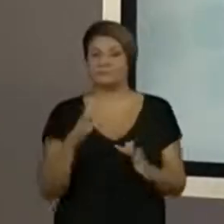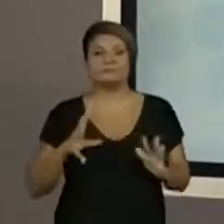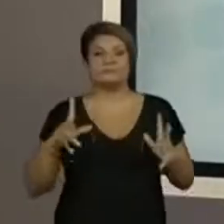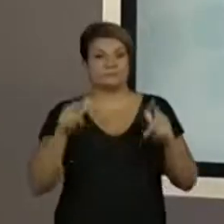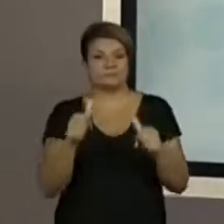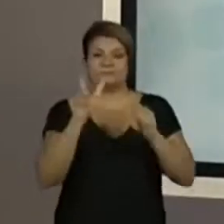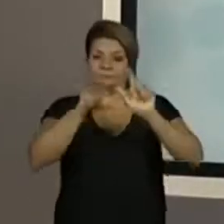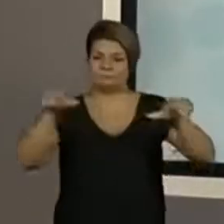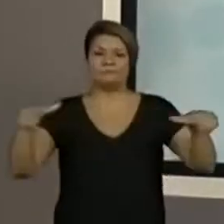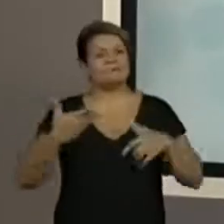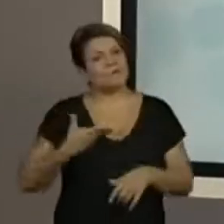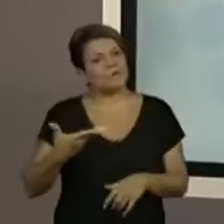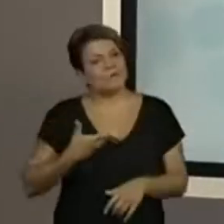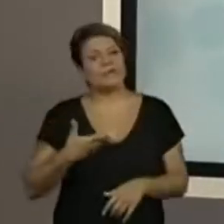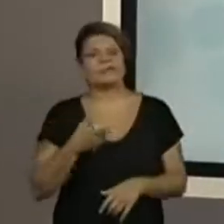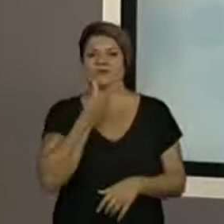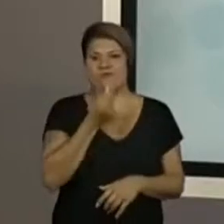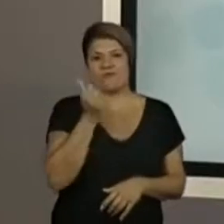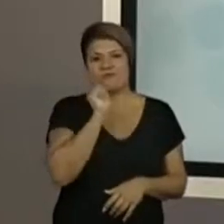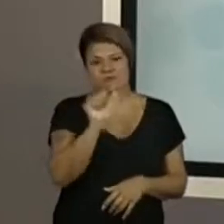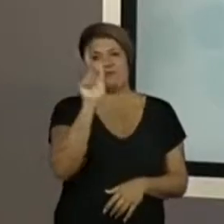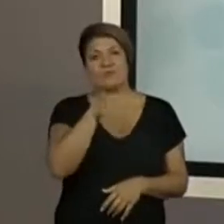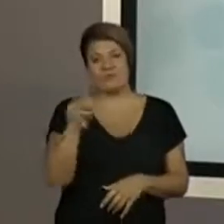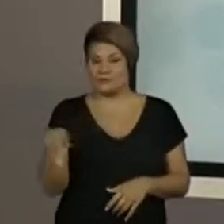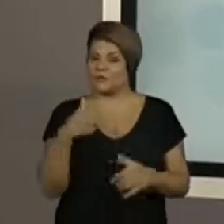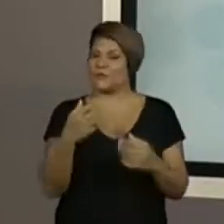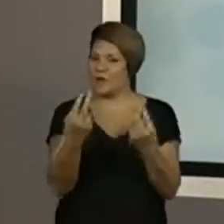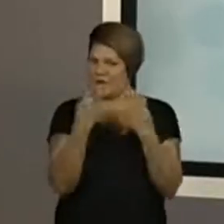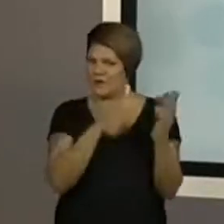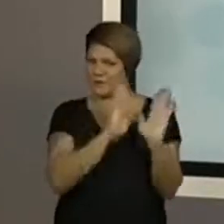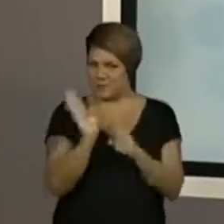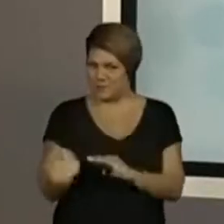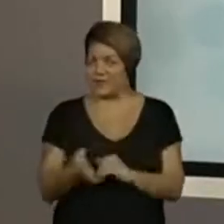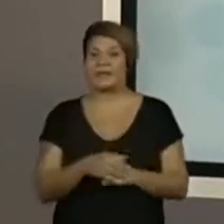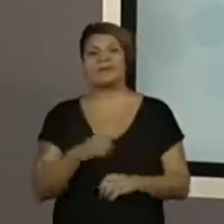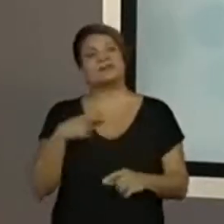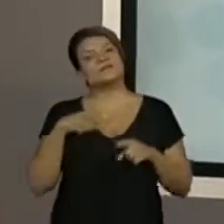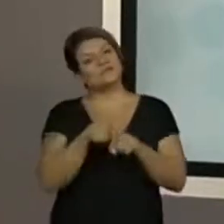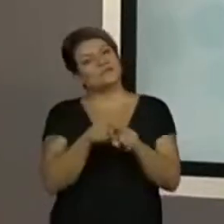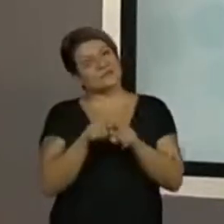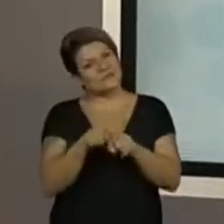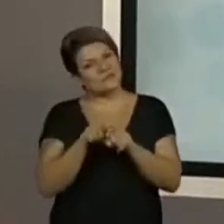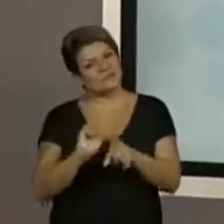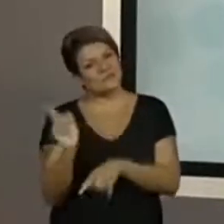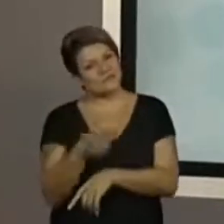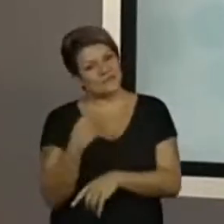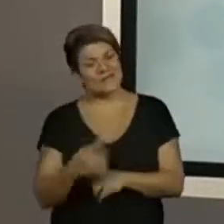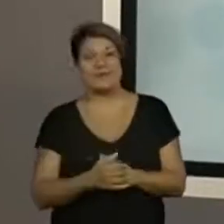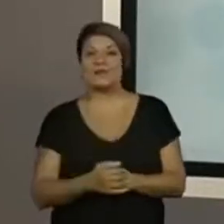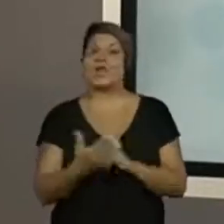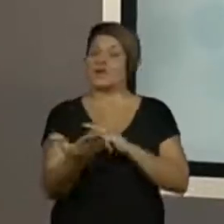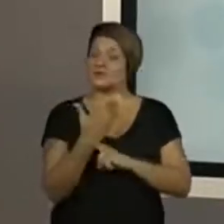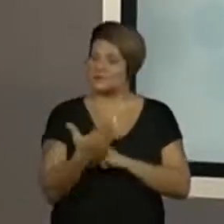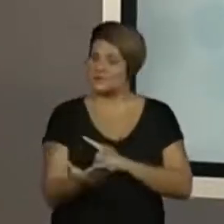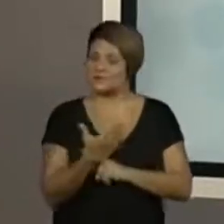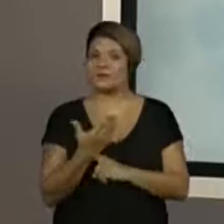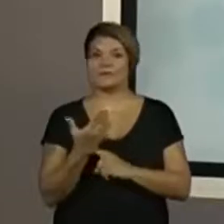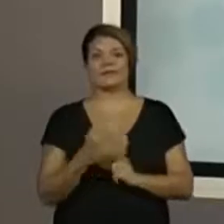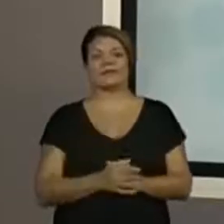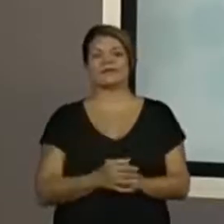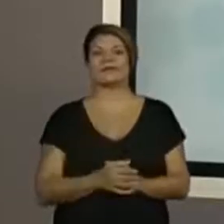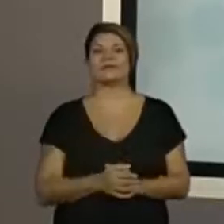os colegas, professores e professoras que nos acompanham e são nossos parceiros nos ajudando, colaborando,